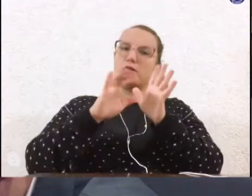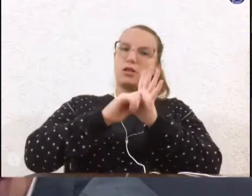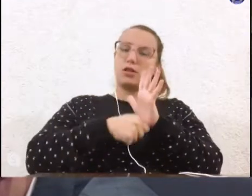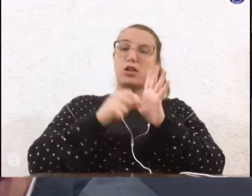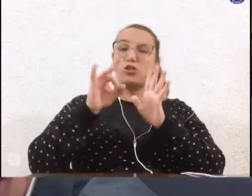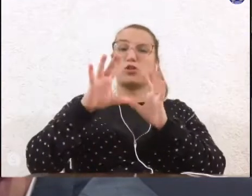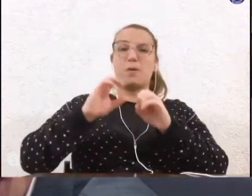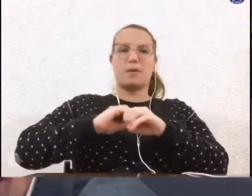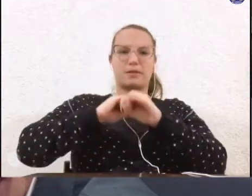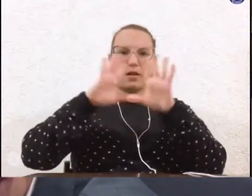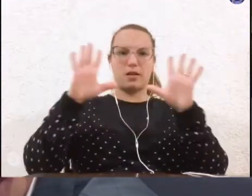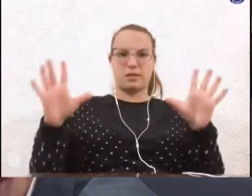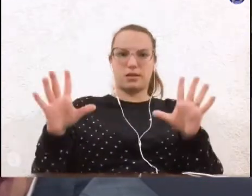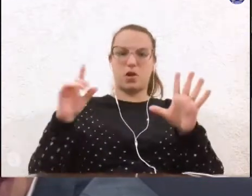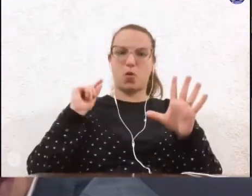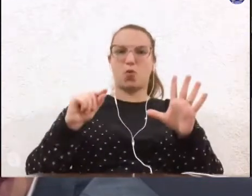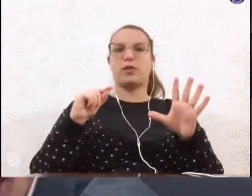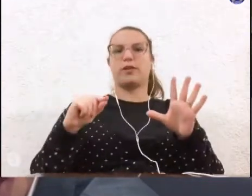senhor presidente,